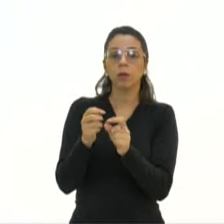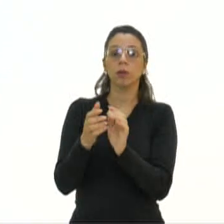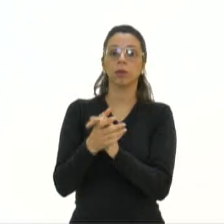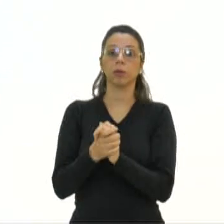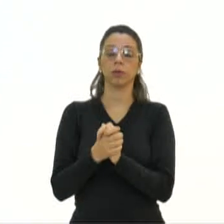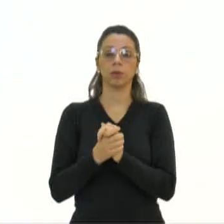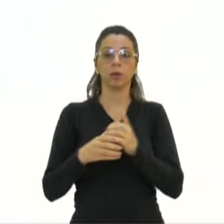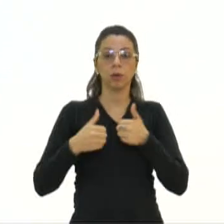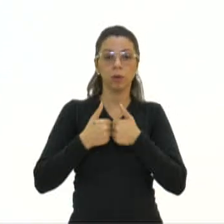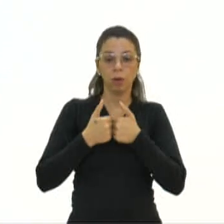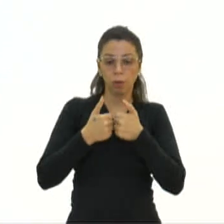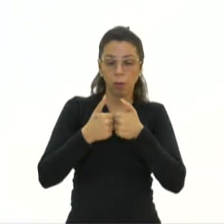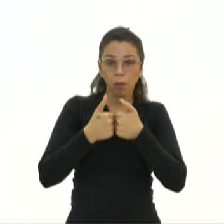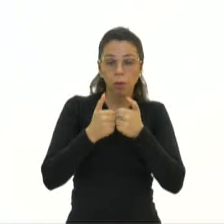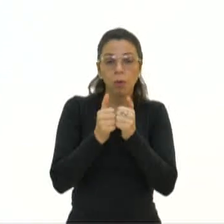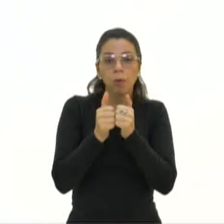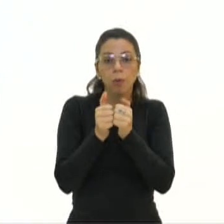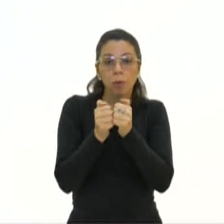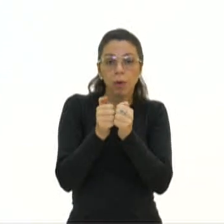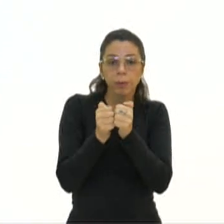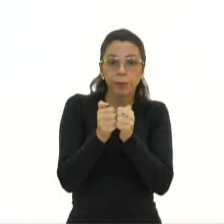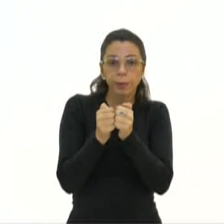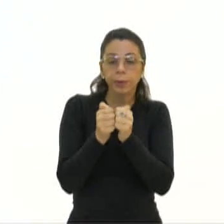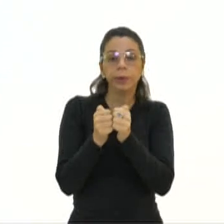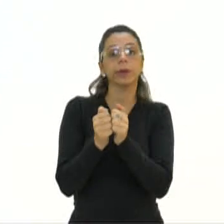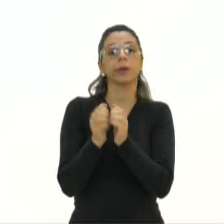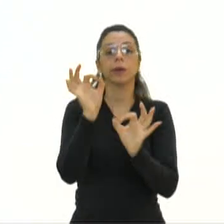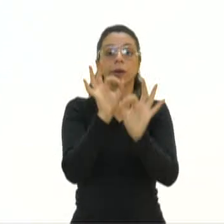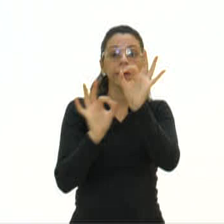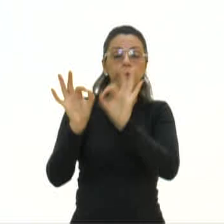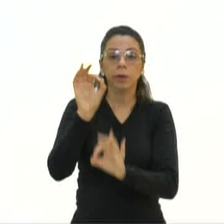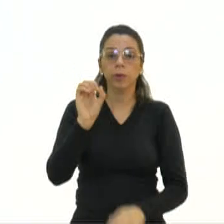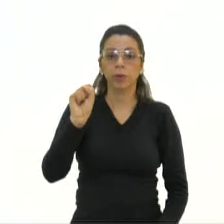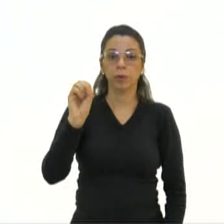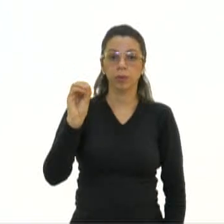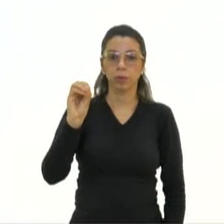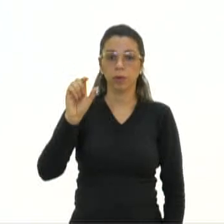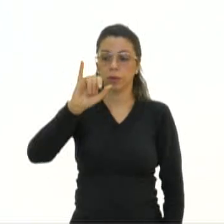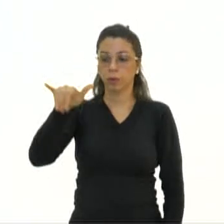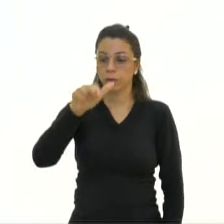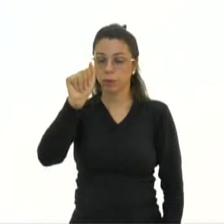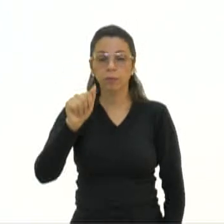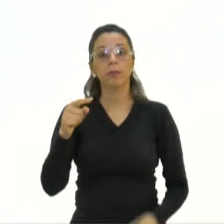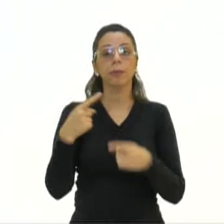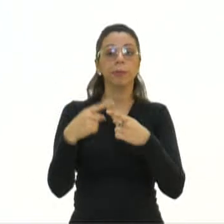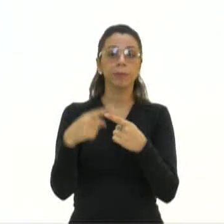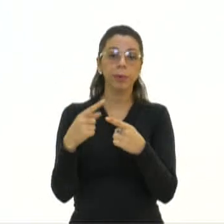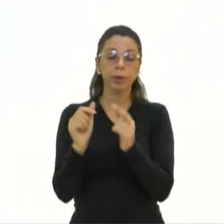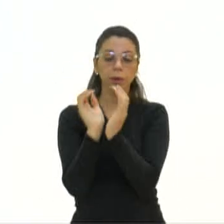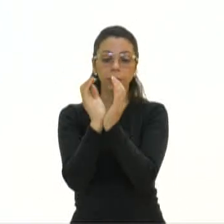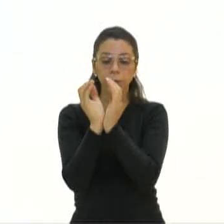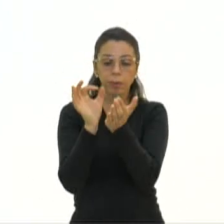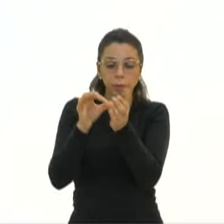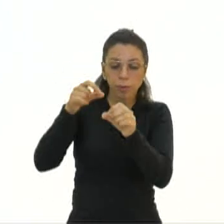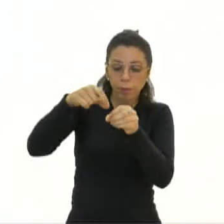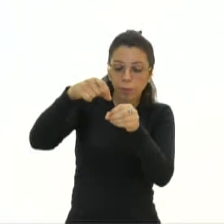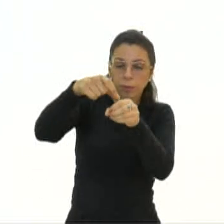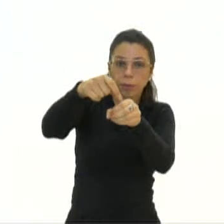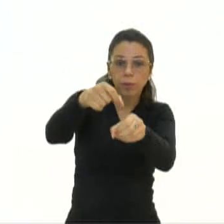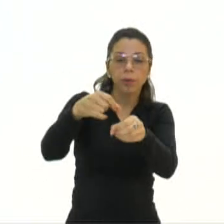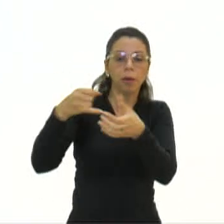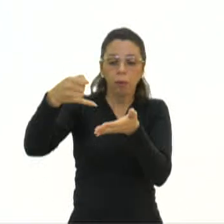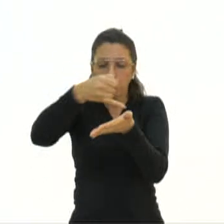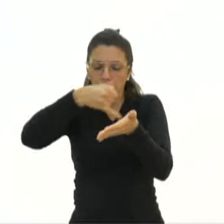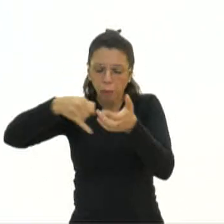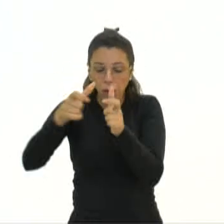são muito utilizados na alimentação para produzir óleos, porque as leguminosas são sementes que têm grandes quantidades de óleos